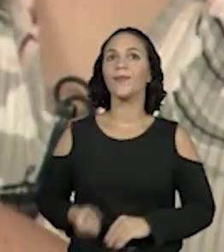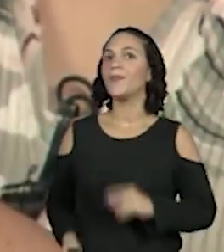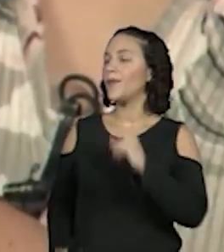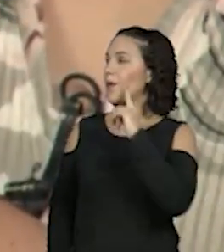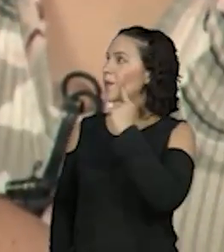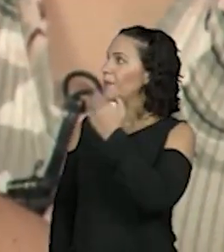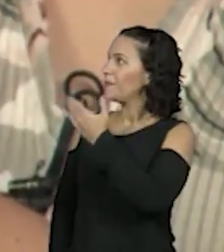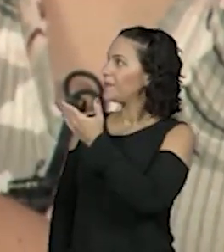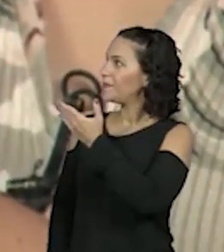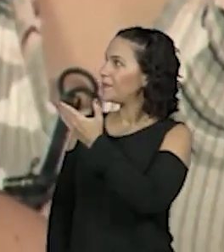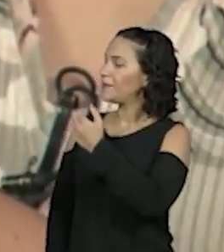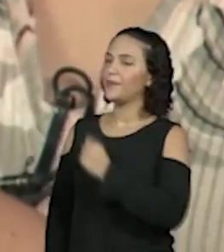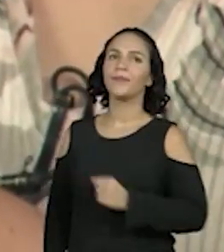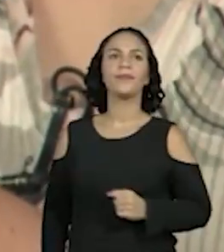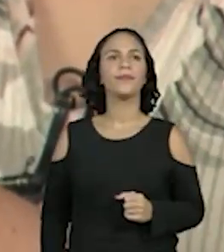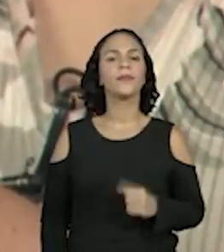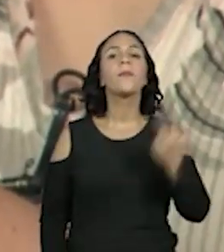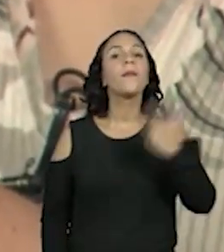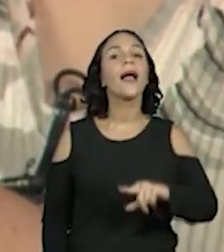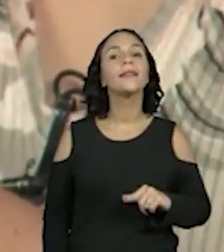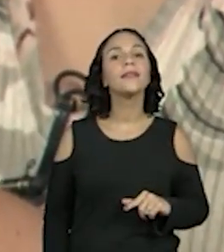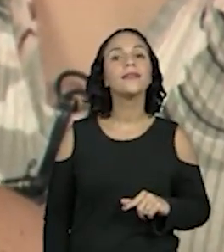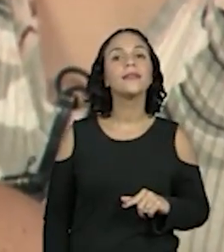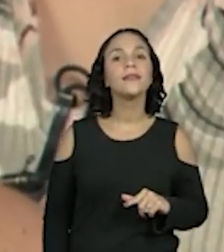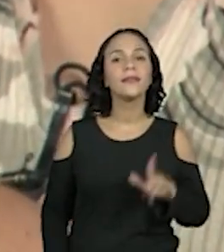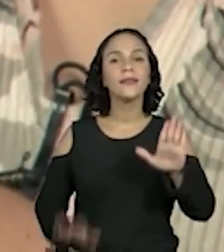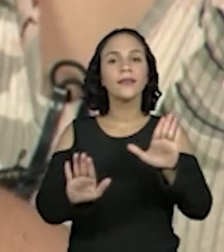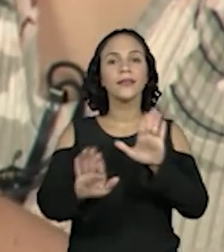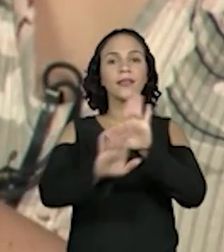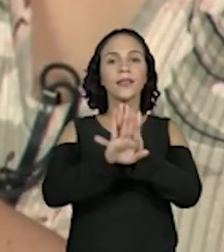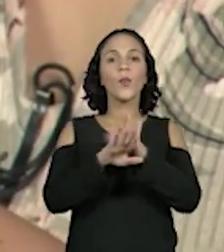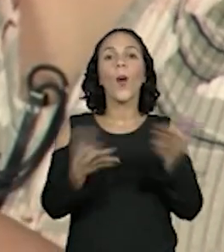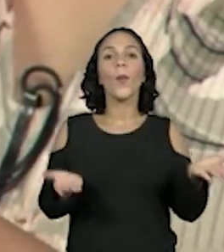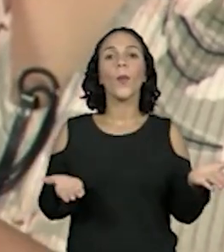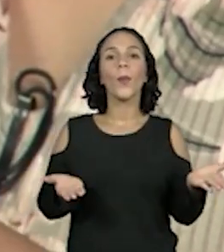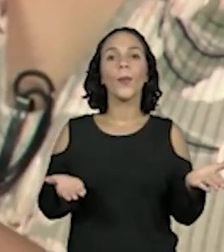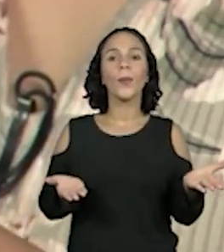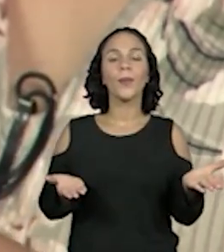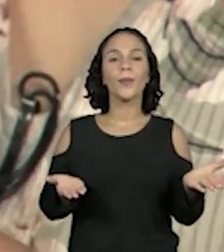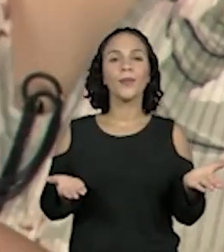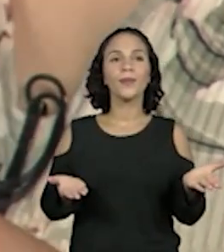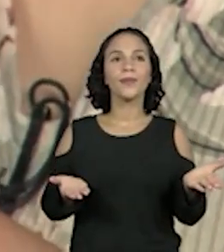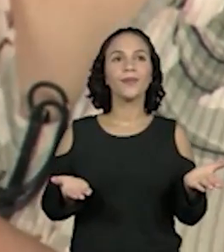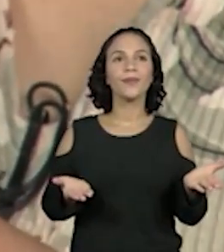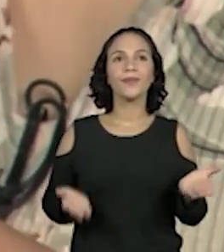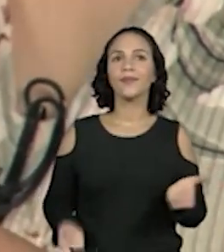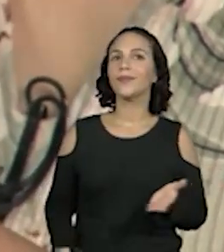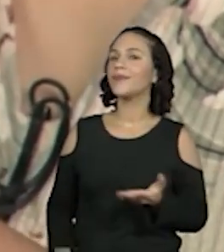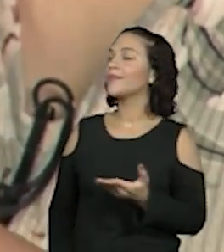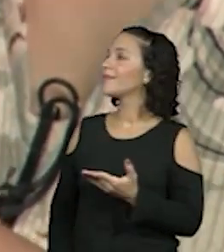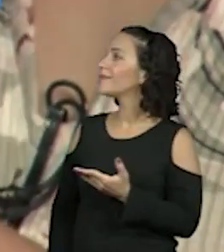O número 600. E aí, depois? Depois vai vir o